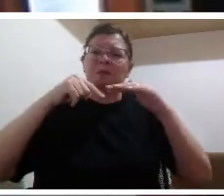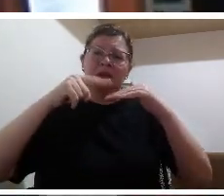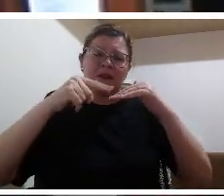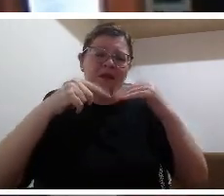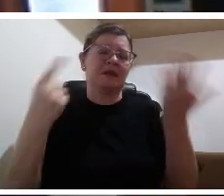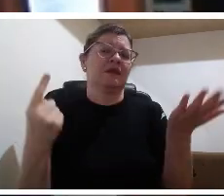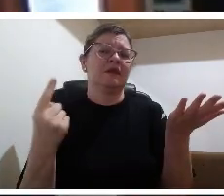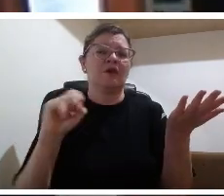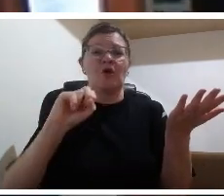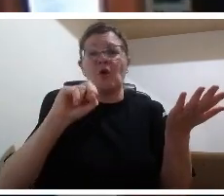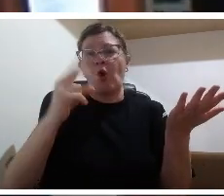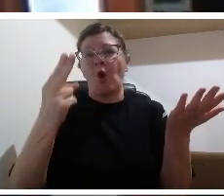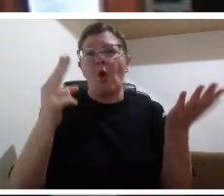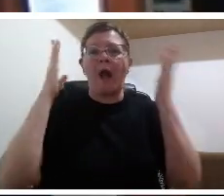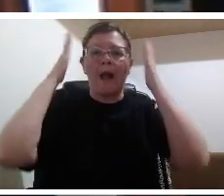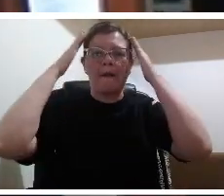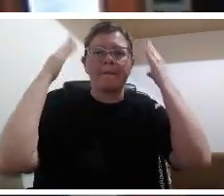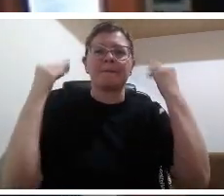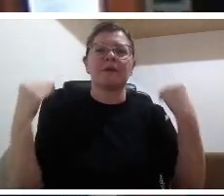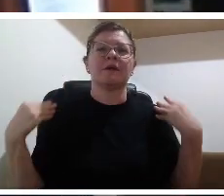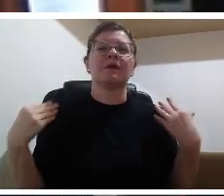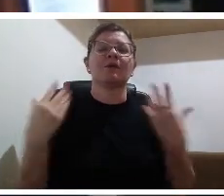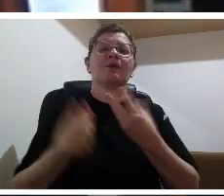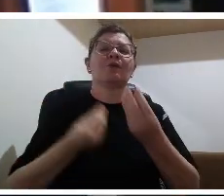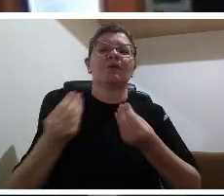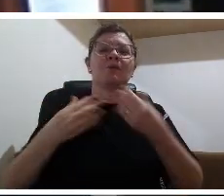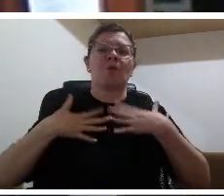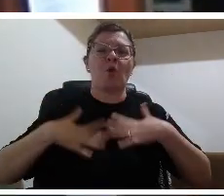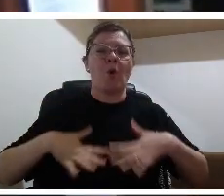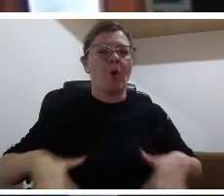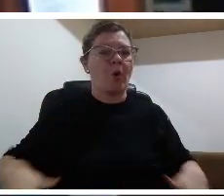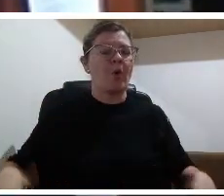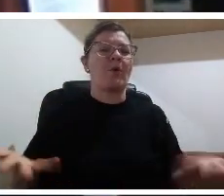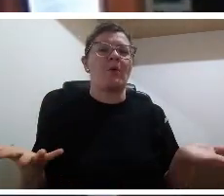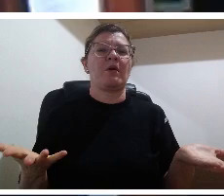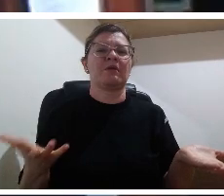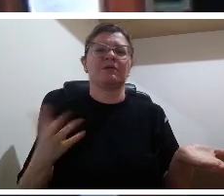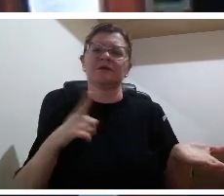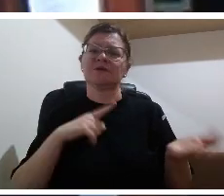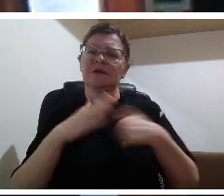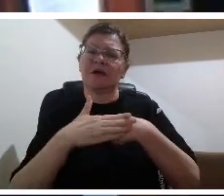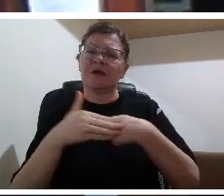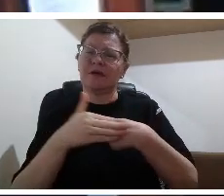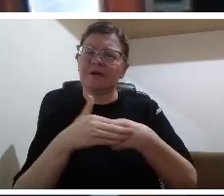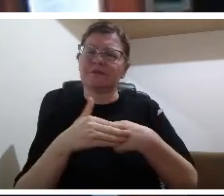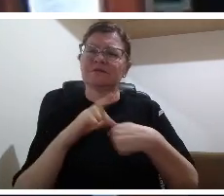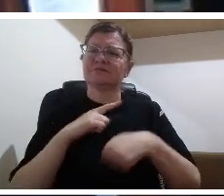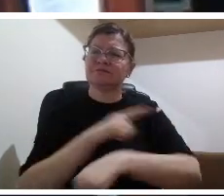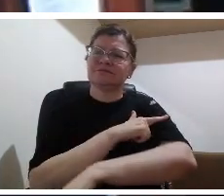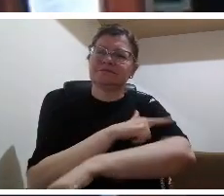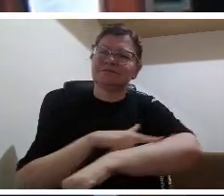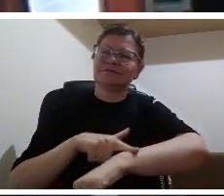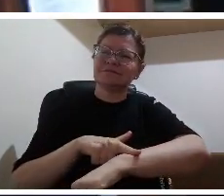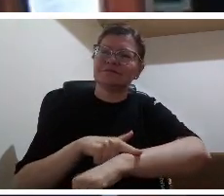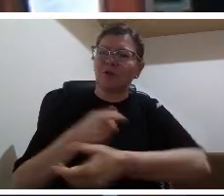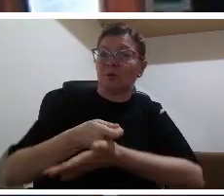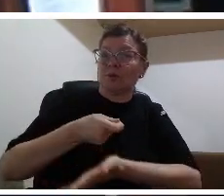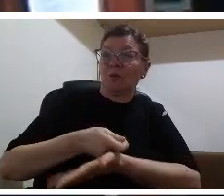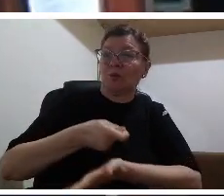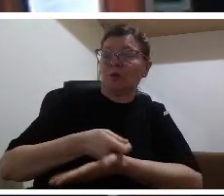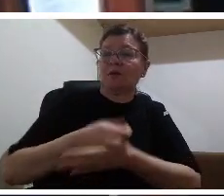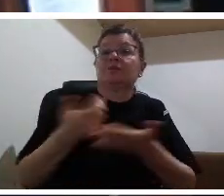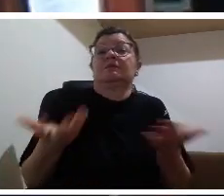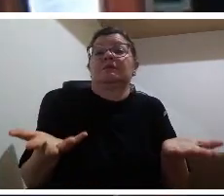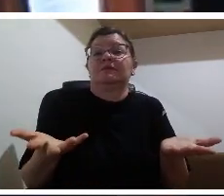gentil se ela muito rígida por que que a gente lembra porque ela marcou a palavra